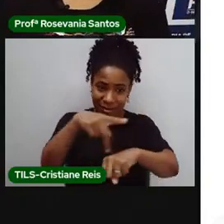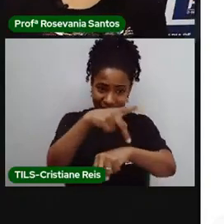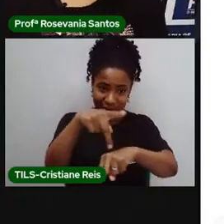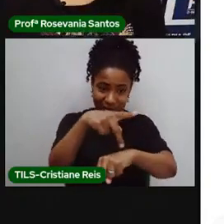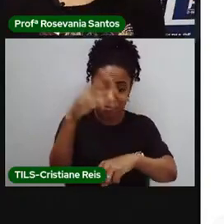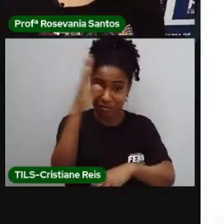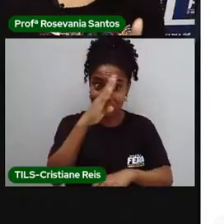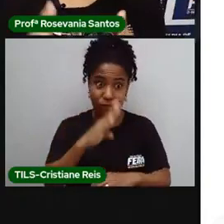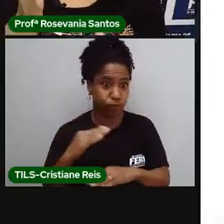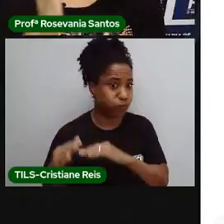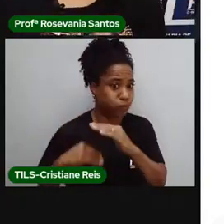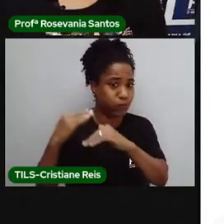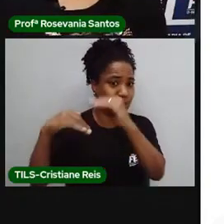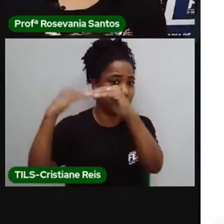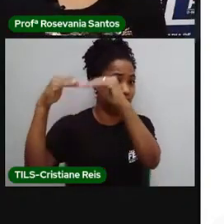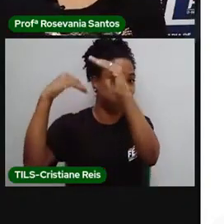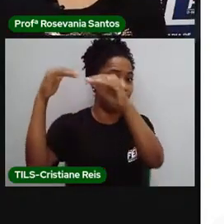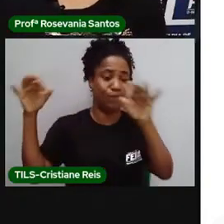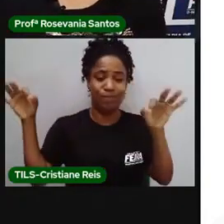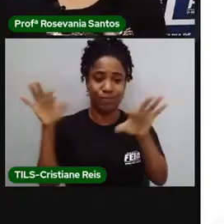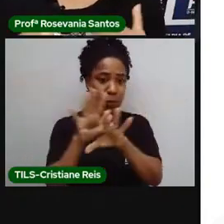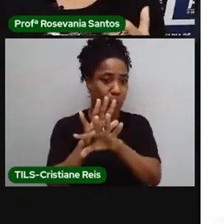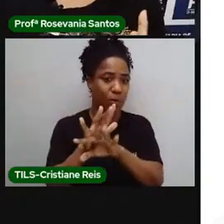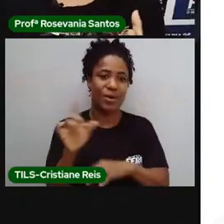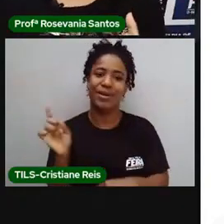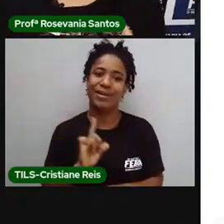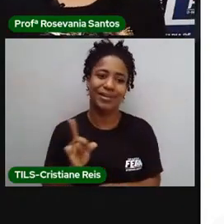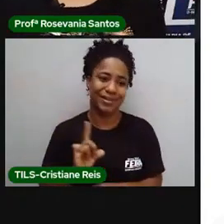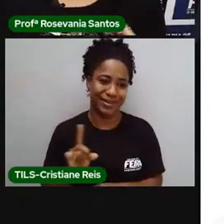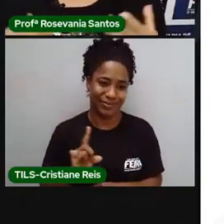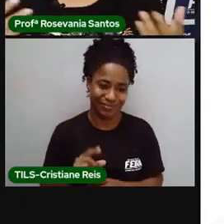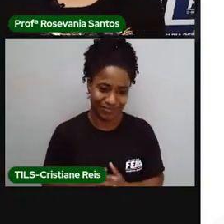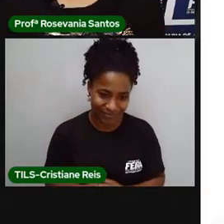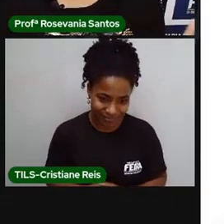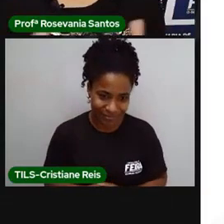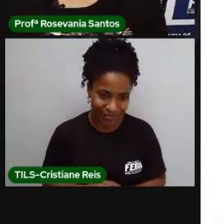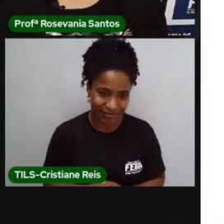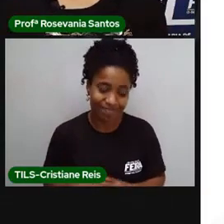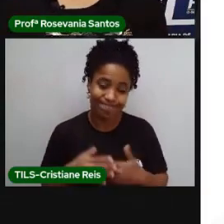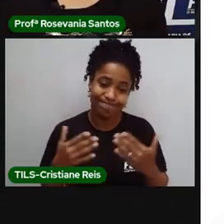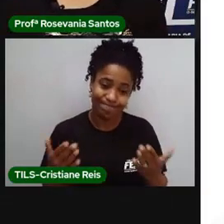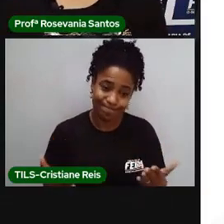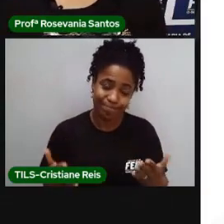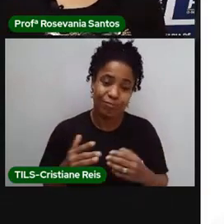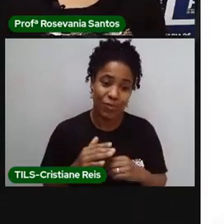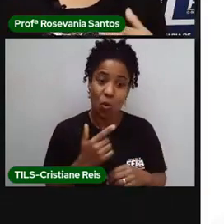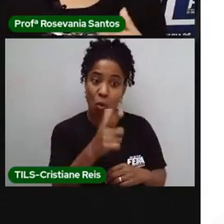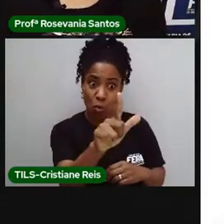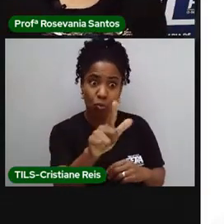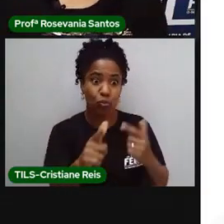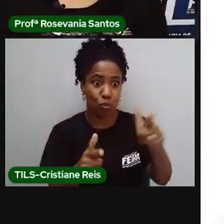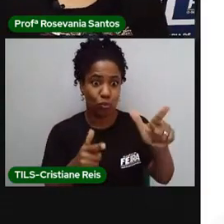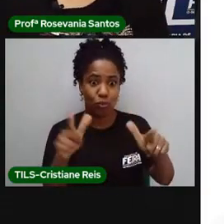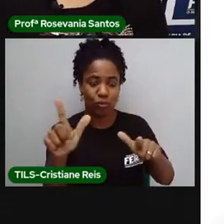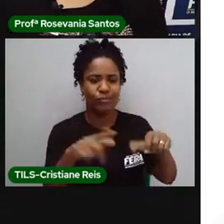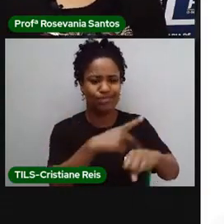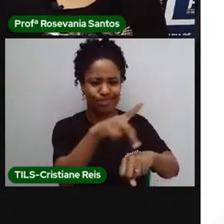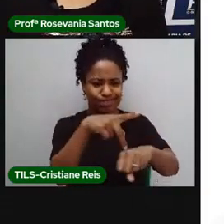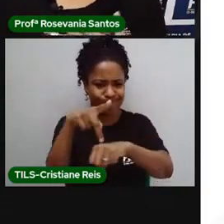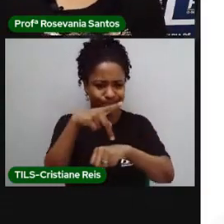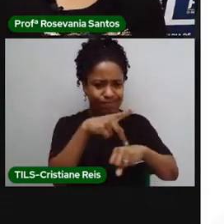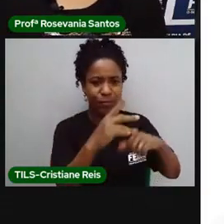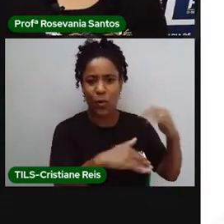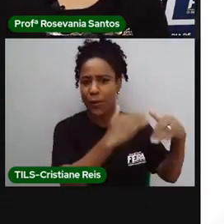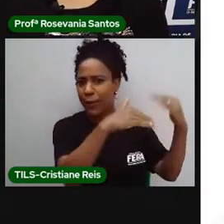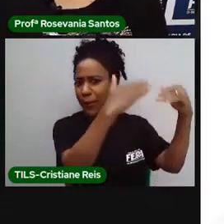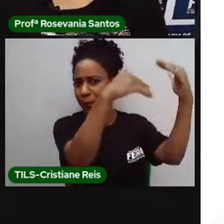na parte dessas produções, assim, que a gente, infelizmente, vê em outros países. A gente está muito na parte